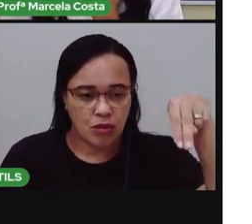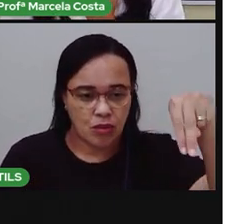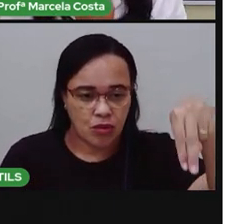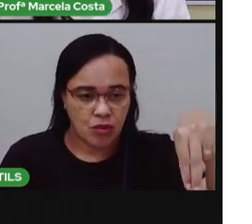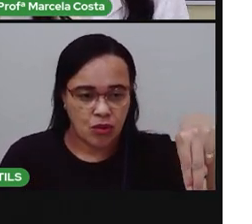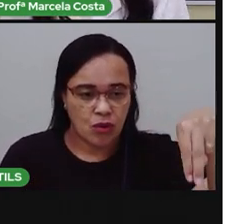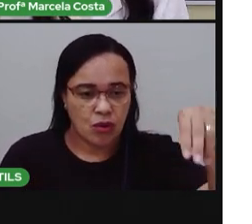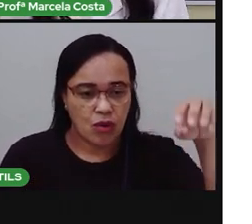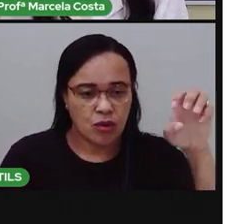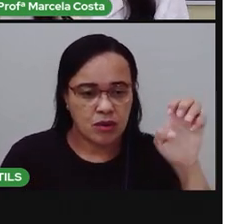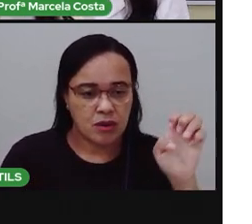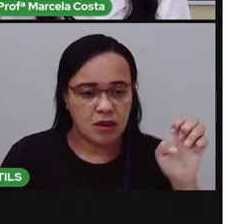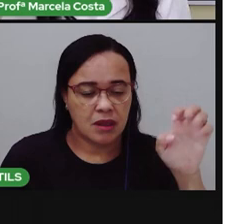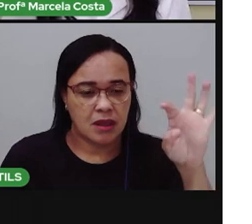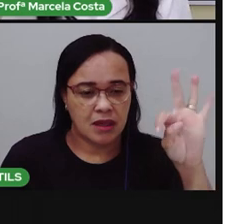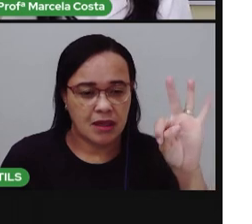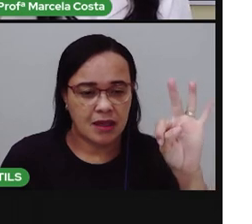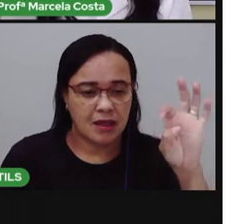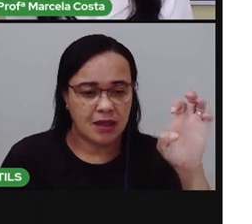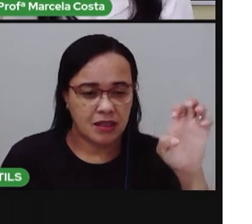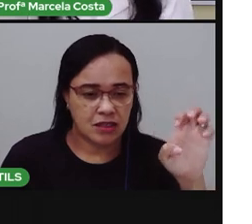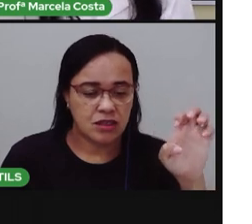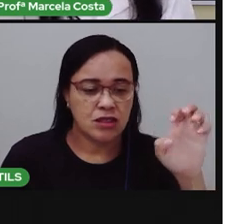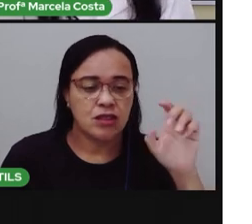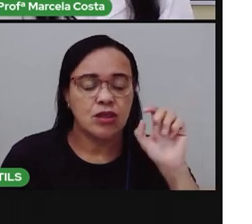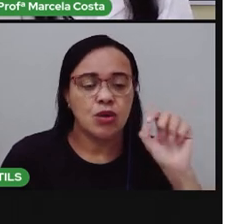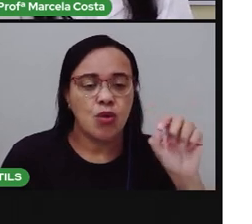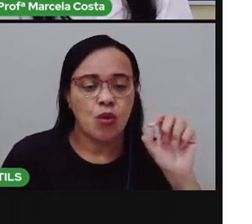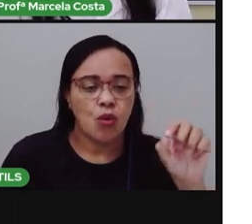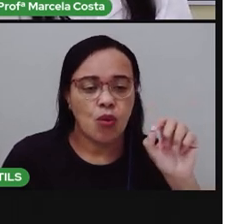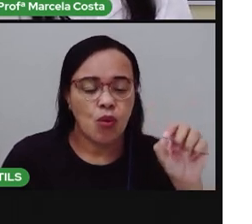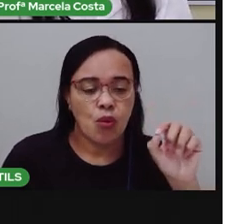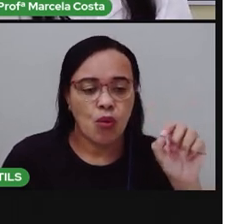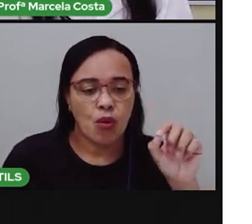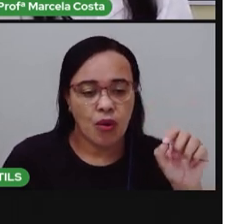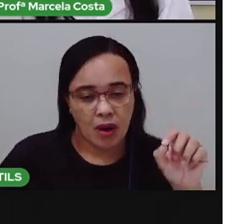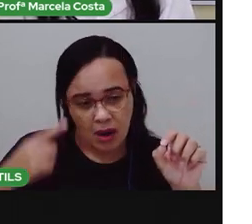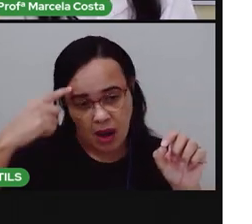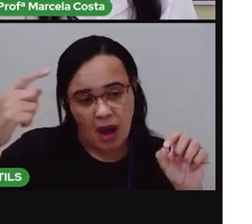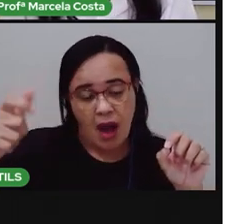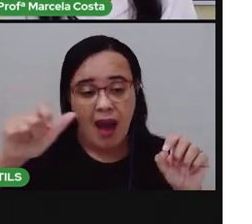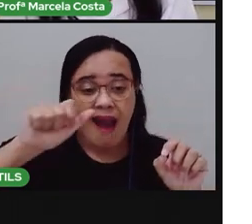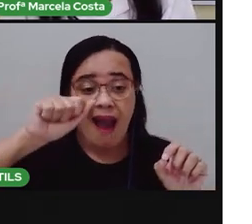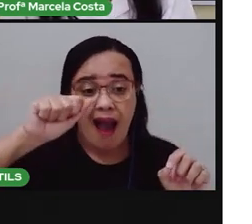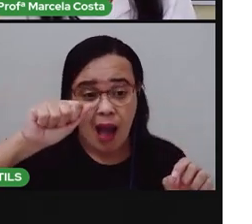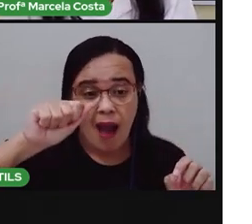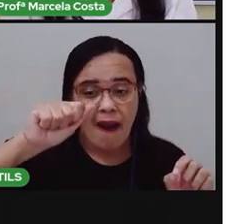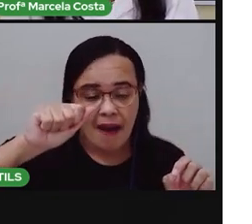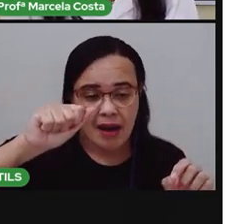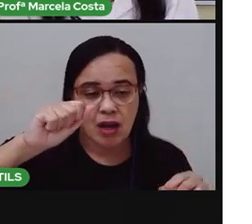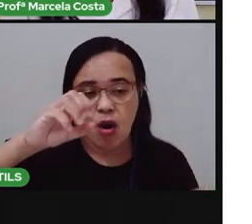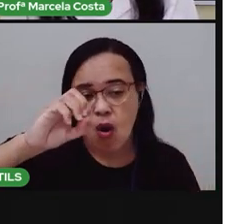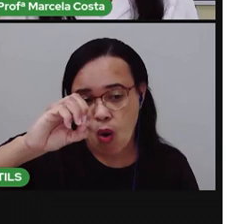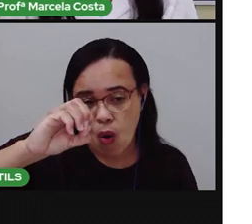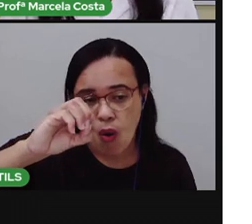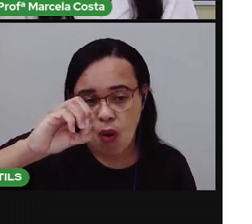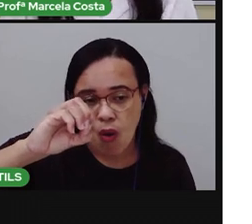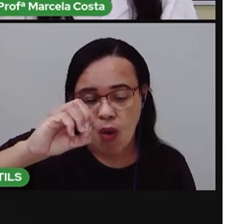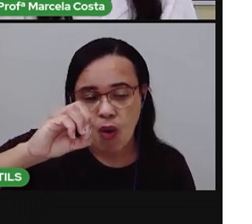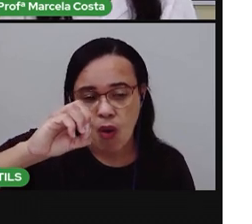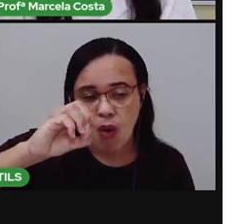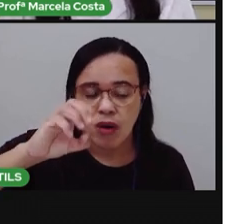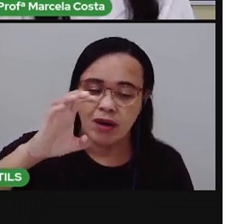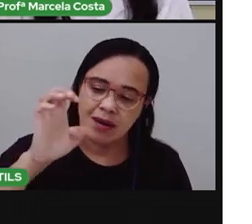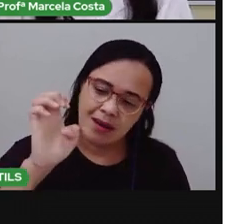o som das vogais, né? É a vogal A, O e